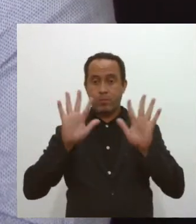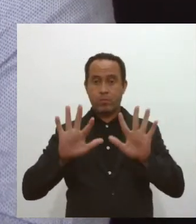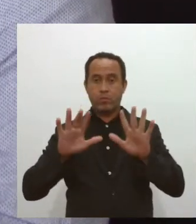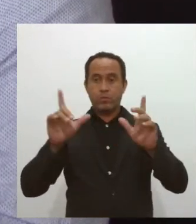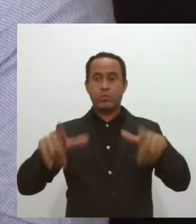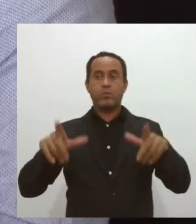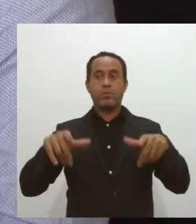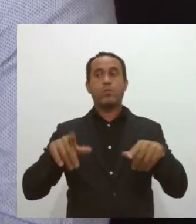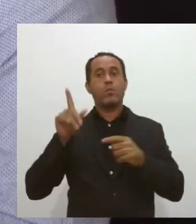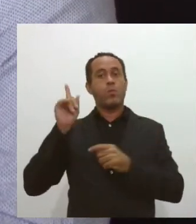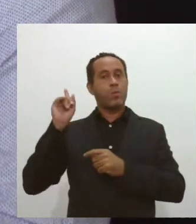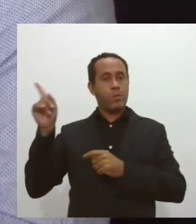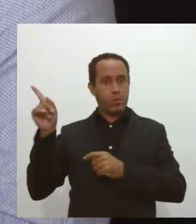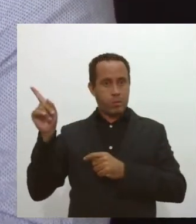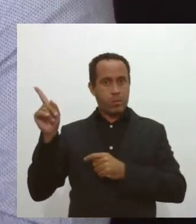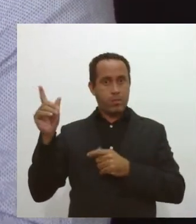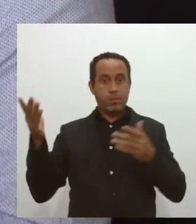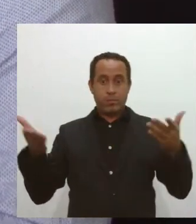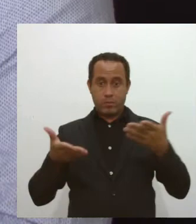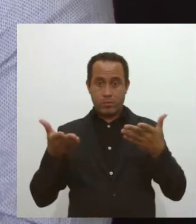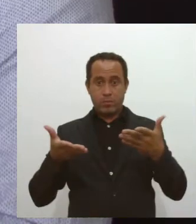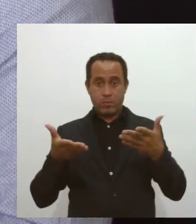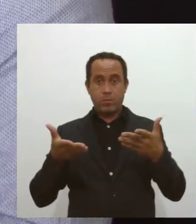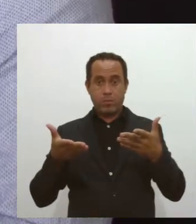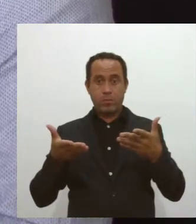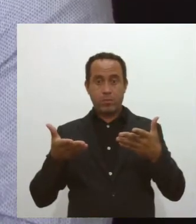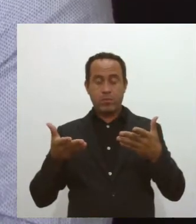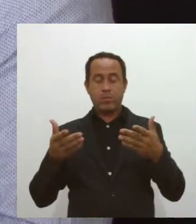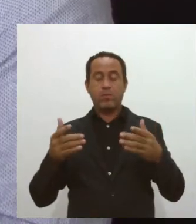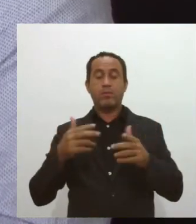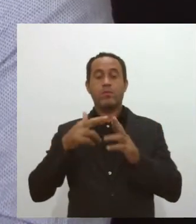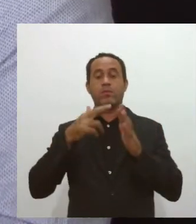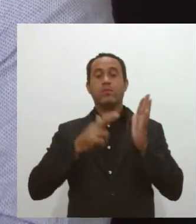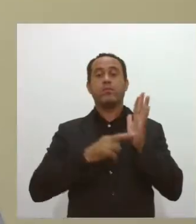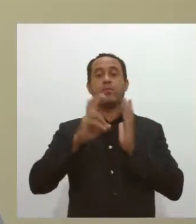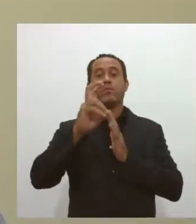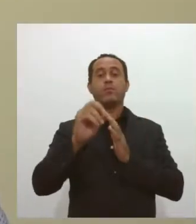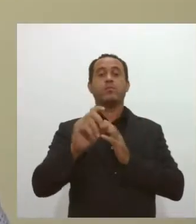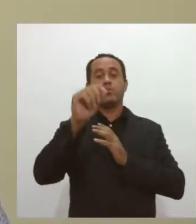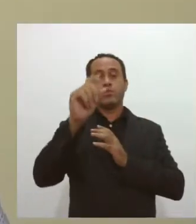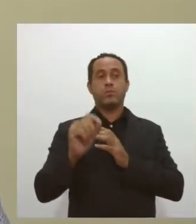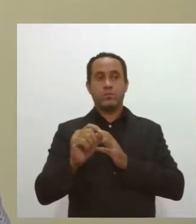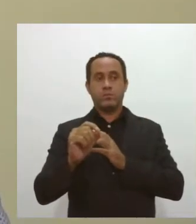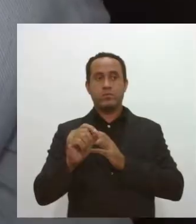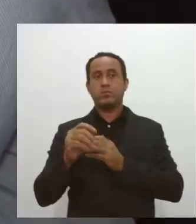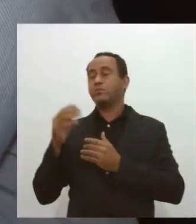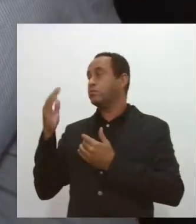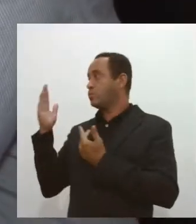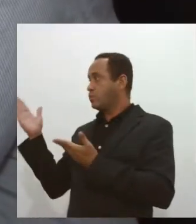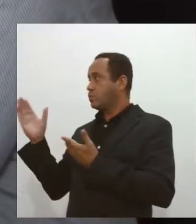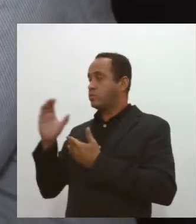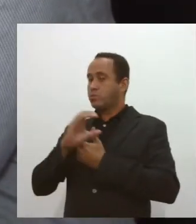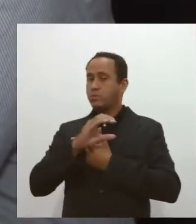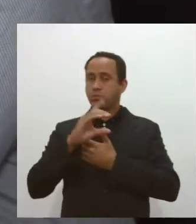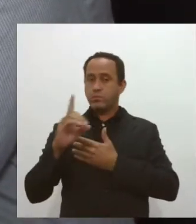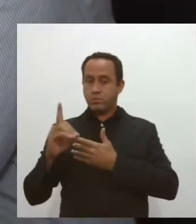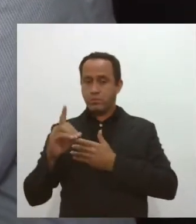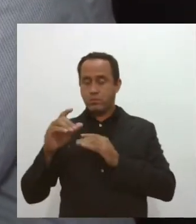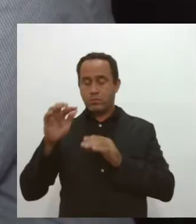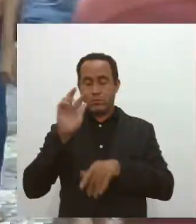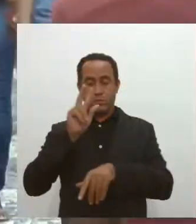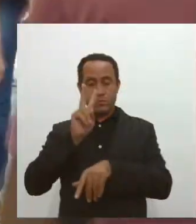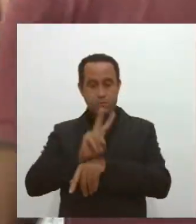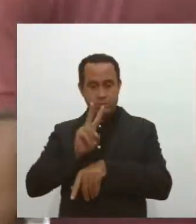naquele espaço, que agora passa a ser limitado em 50%. Segundo o coordenador, as fiscalizações vão